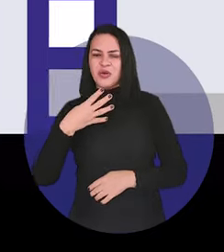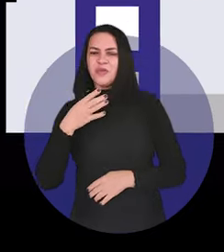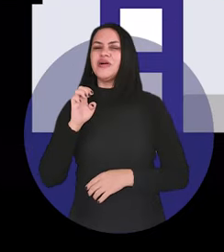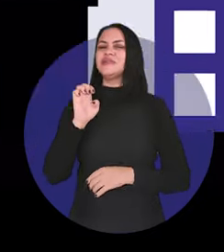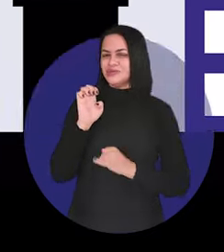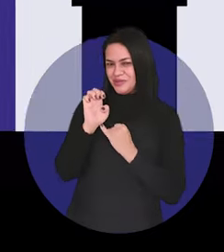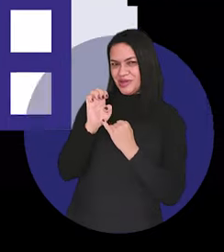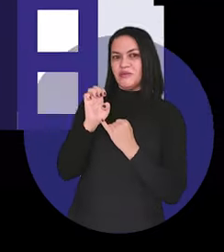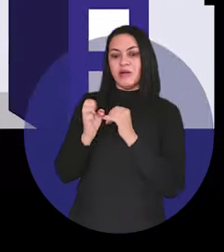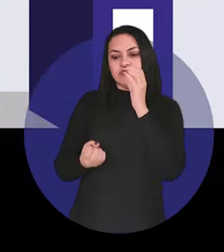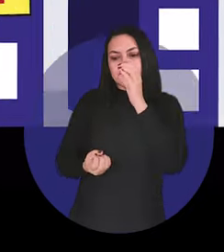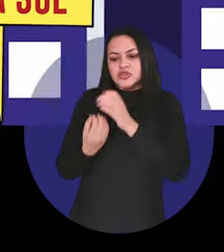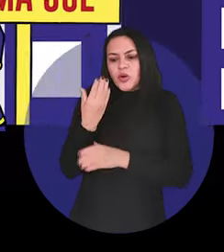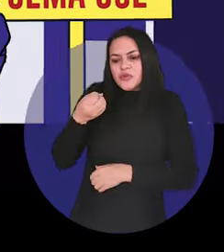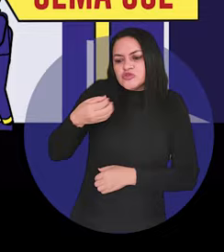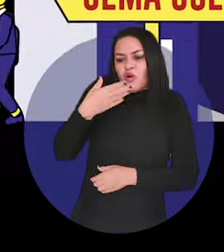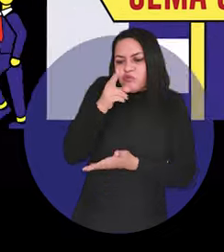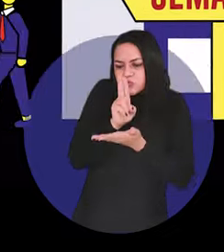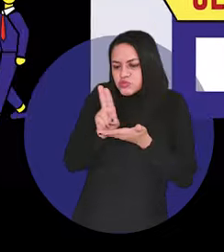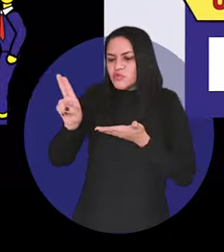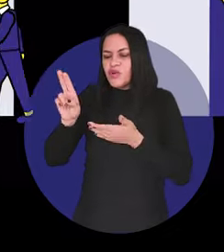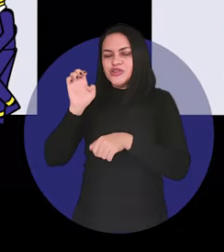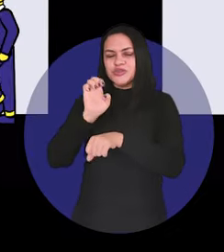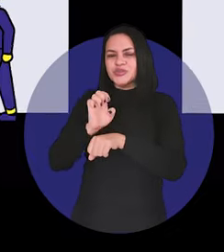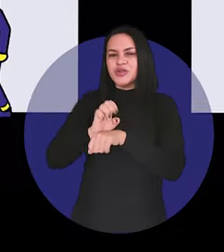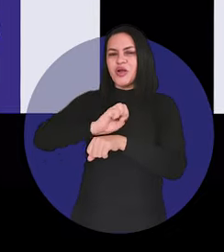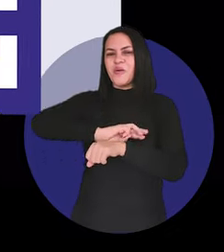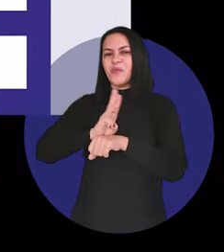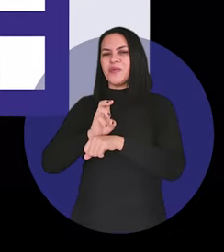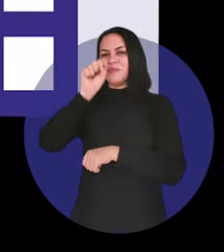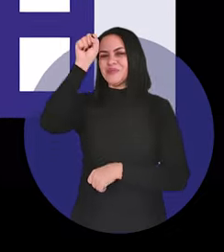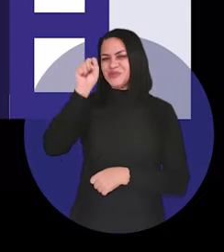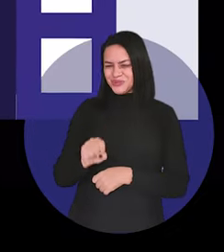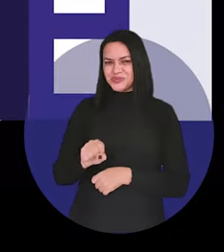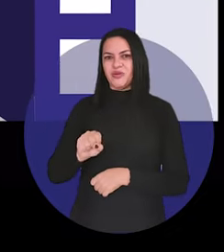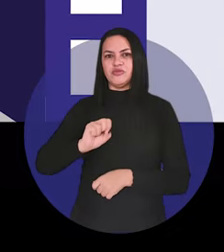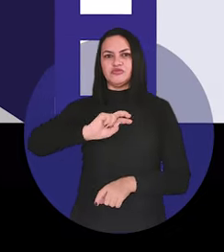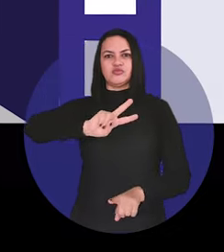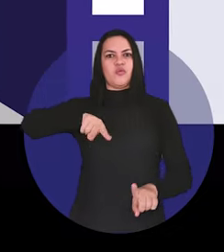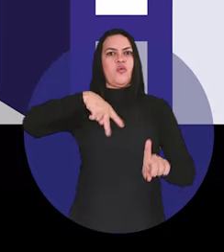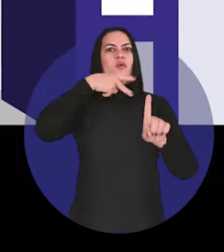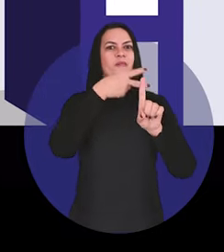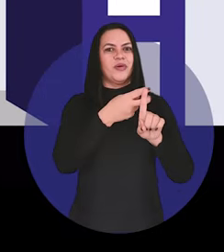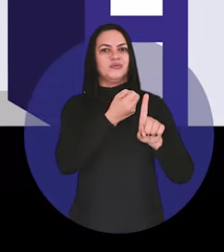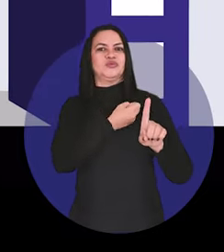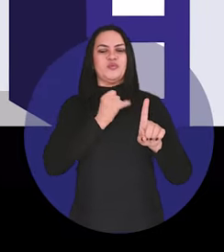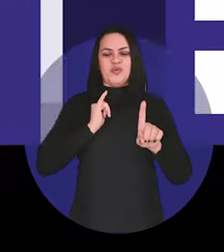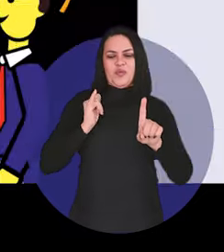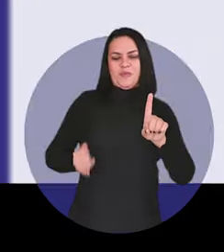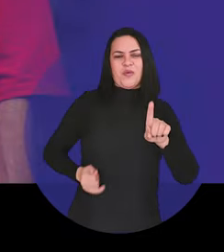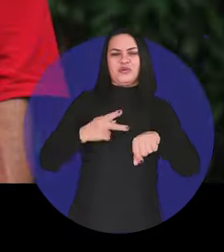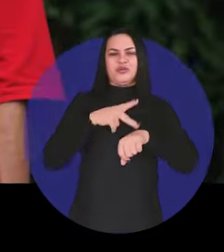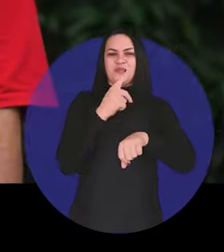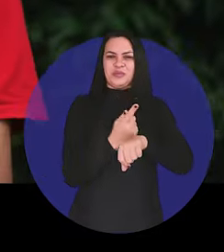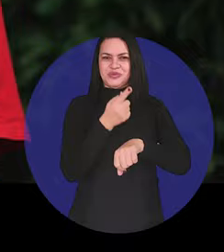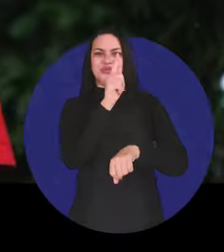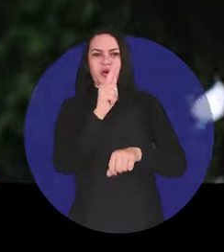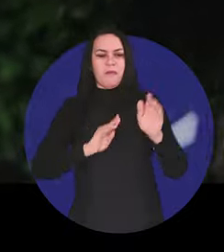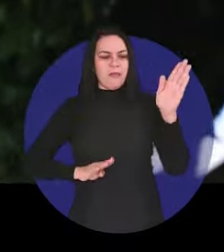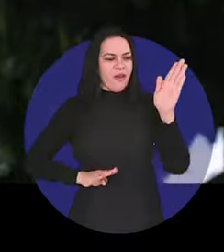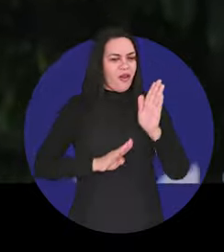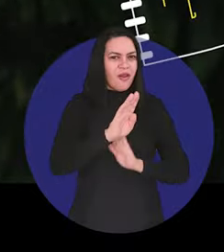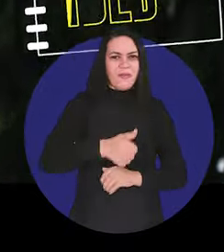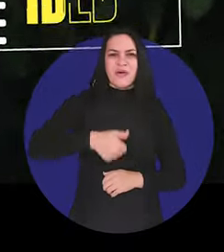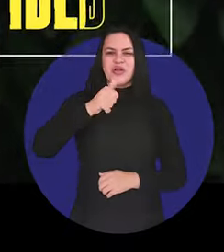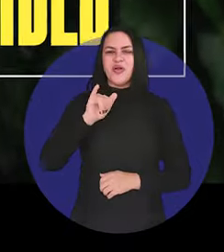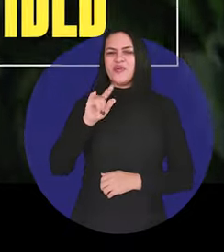Iemas. Criamos uma nova universidade estadual, a UEMA Sul, dobramos o número de bolsas de pós-graduação, temos